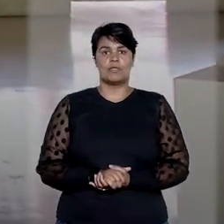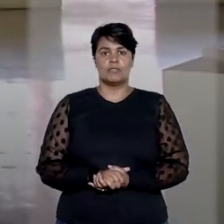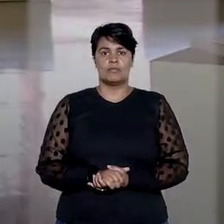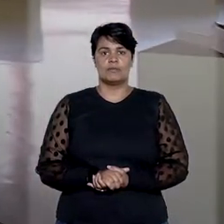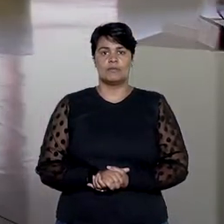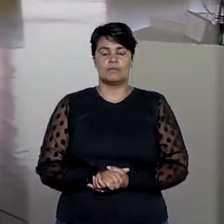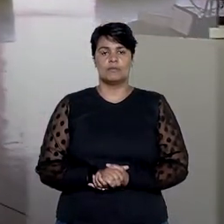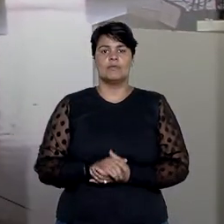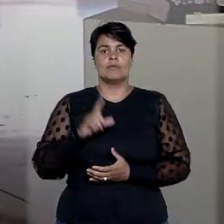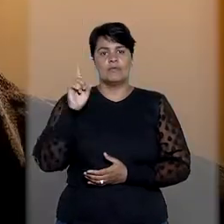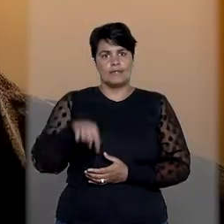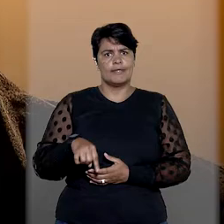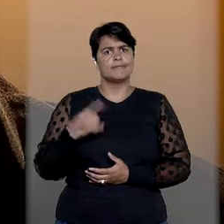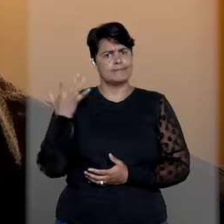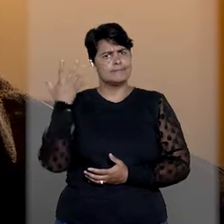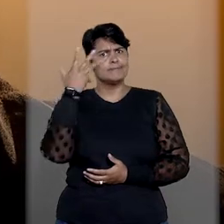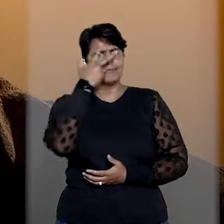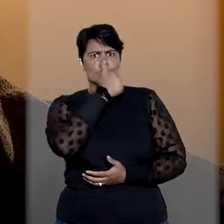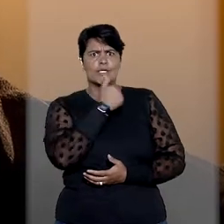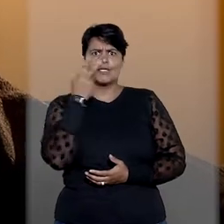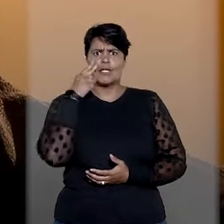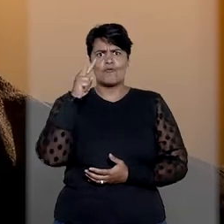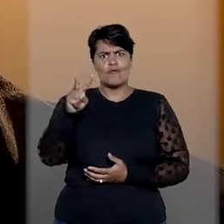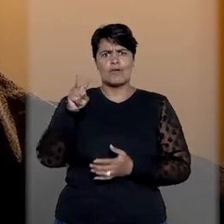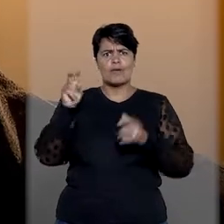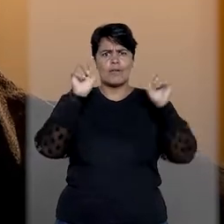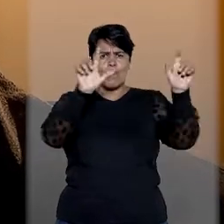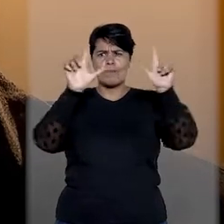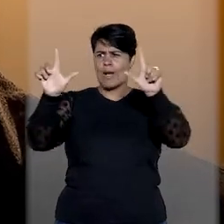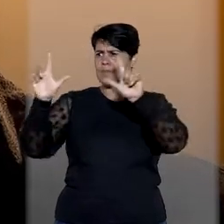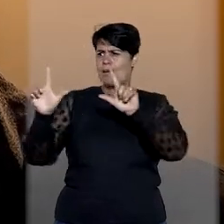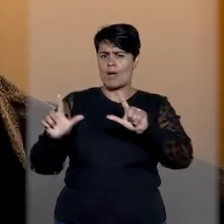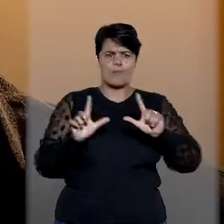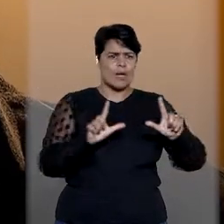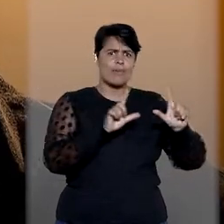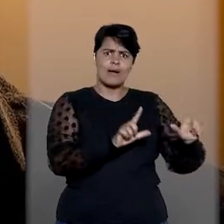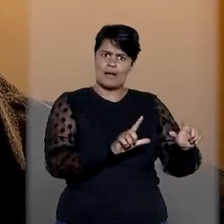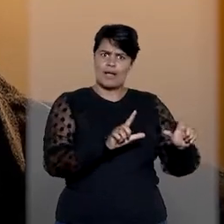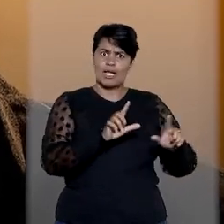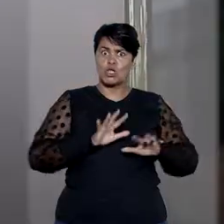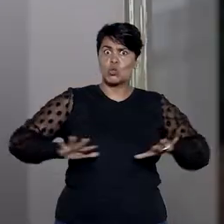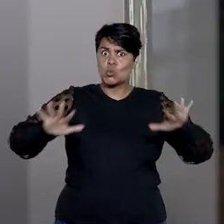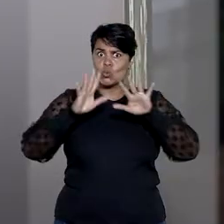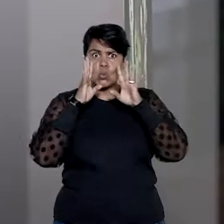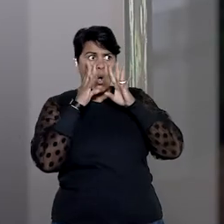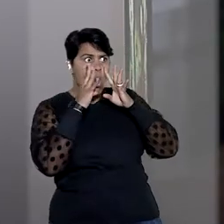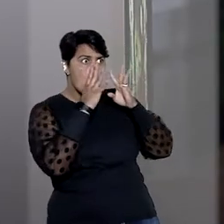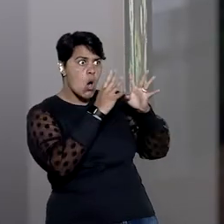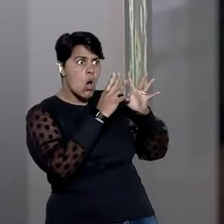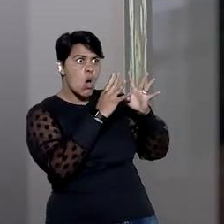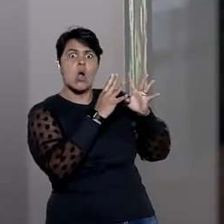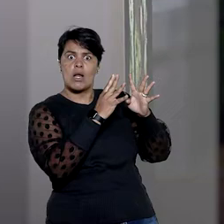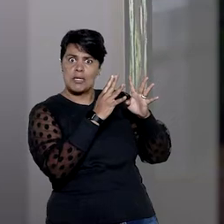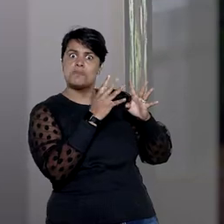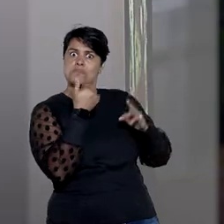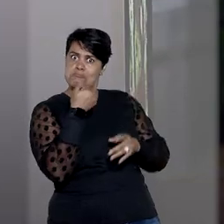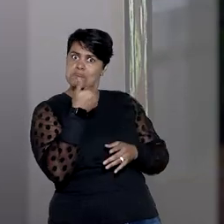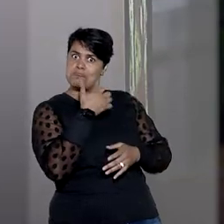É bonita a exposição que eu faço. É o que eles comentam e eu me sinto bem.